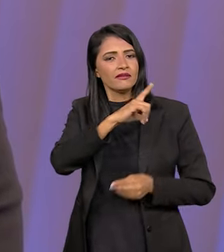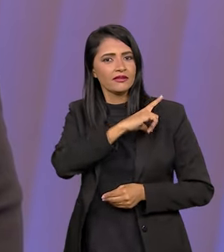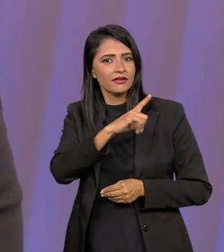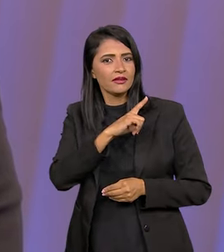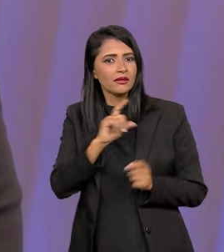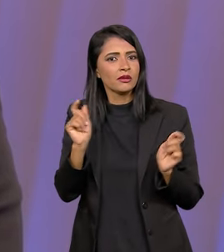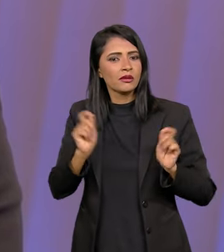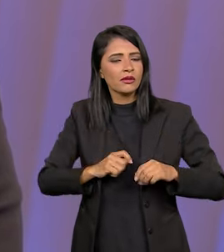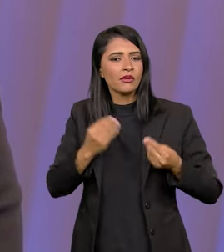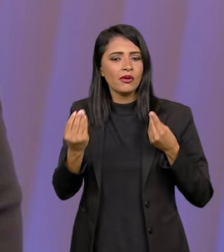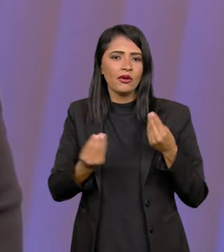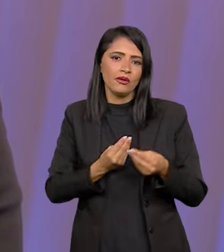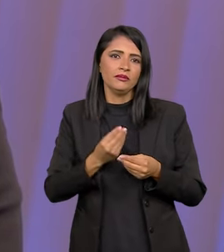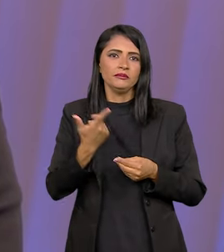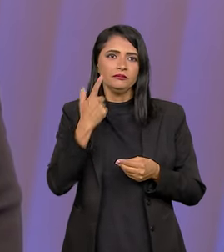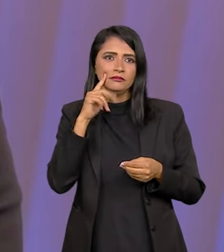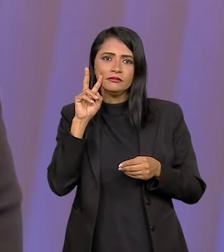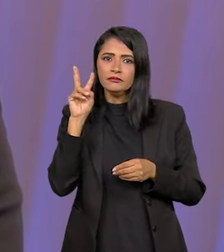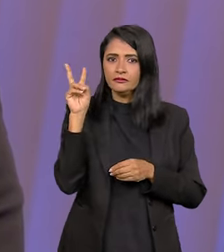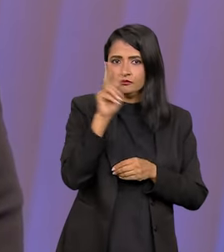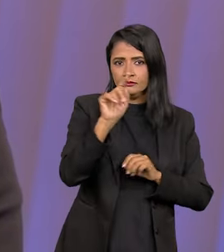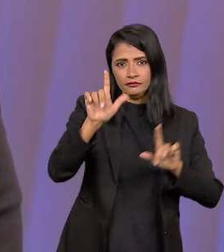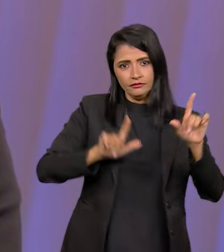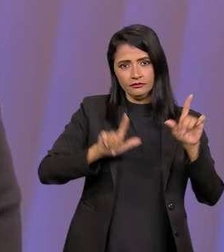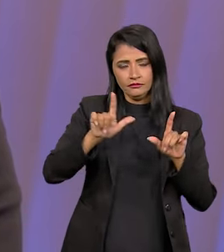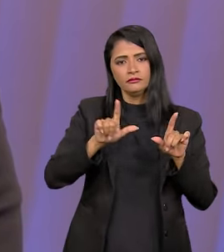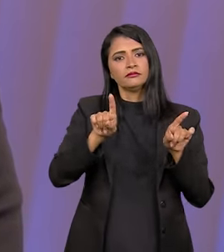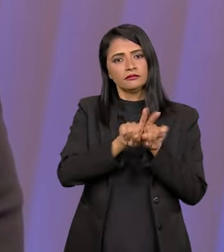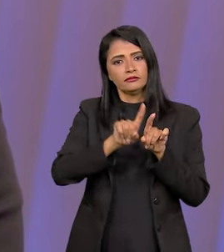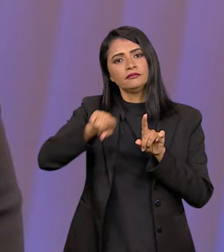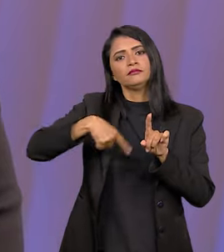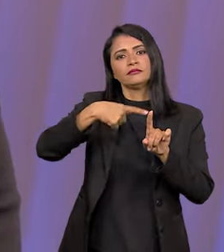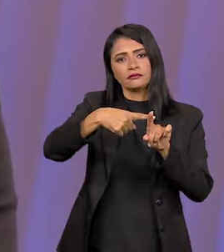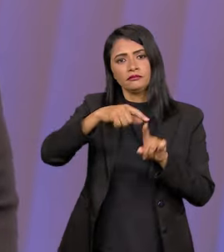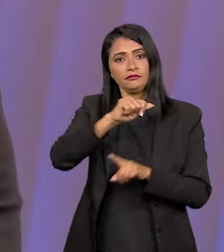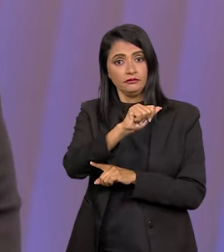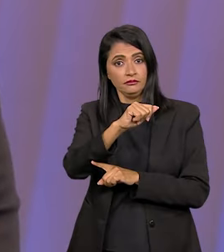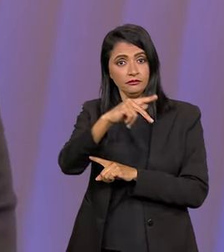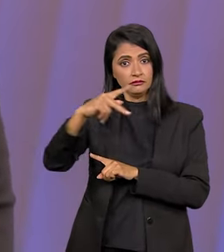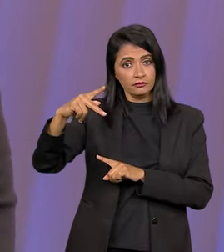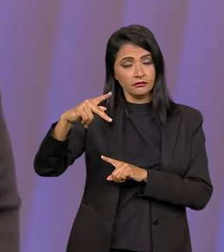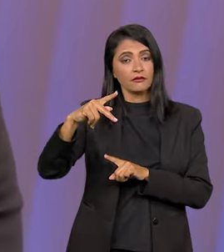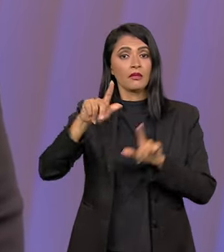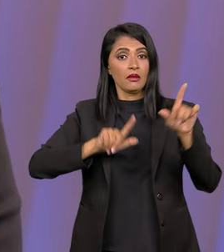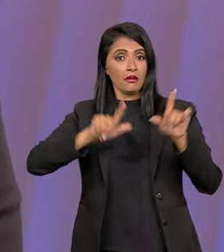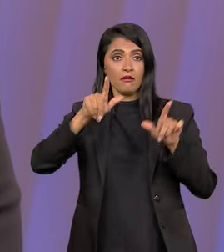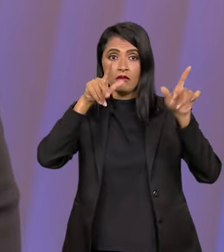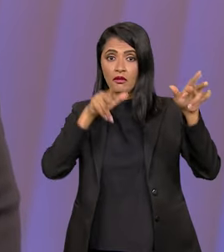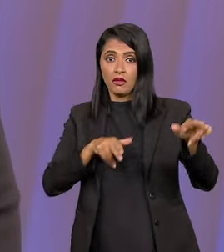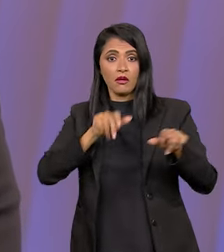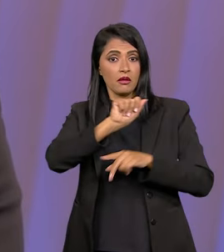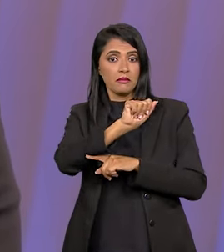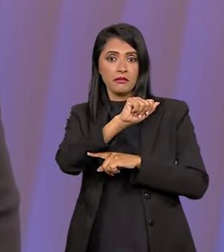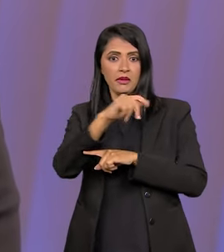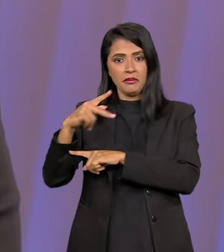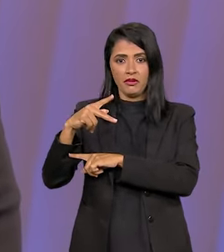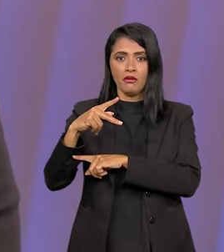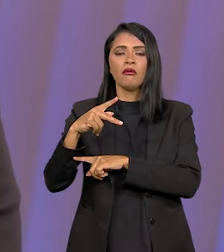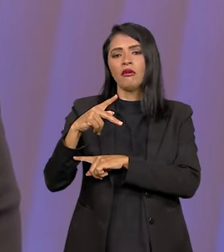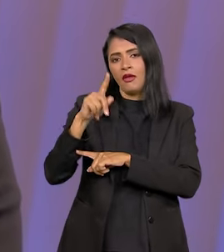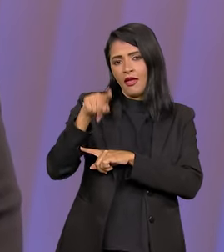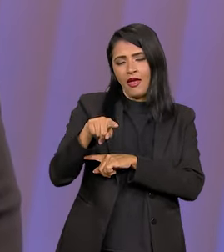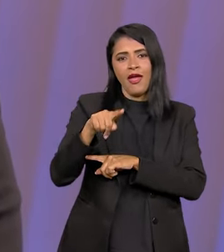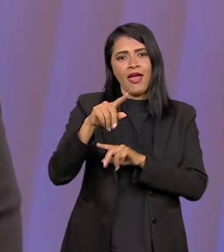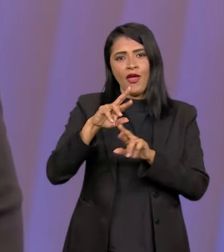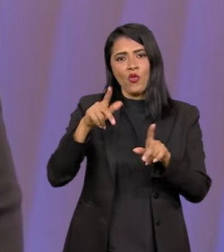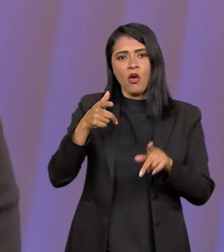a ter como lógica de assistir a televisão os aplicativos, as TVs virarão aplicativos,